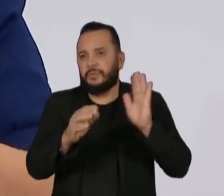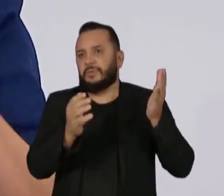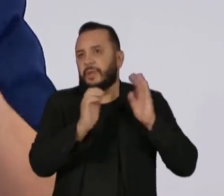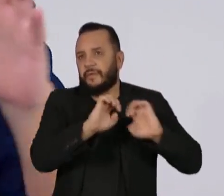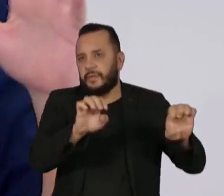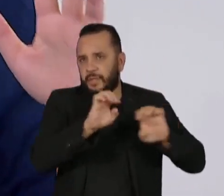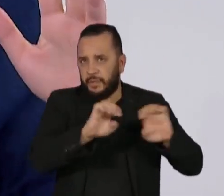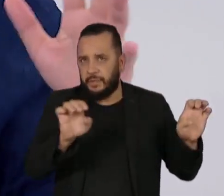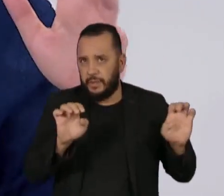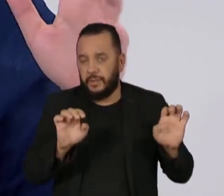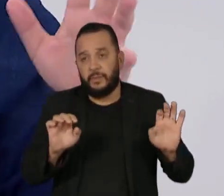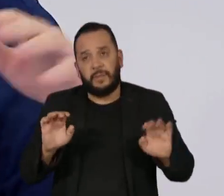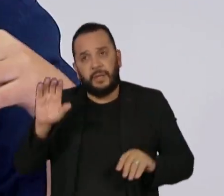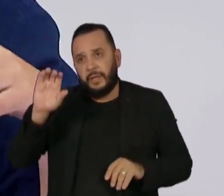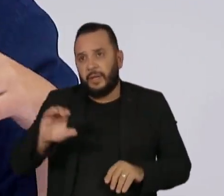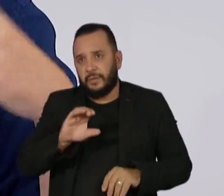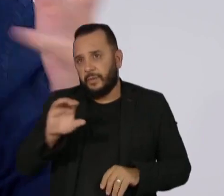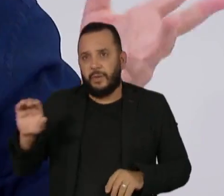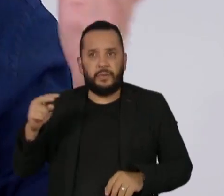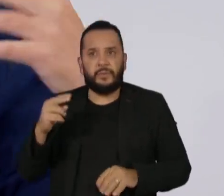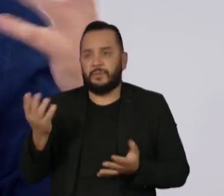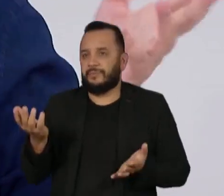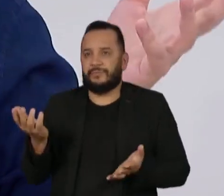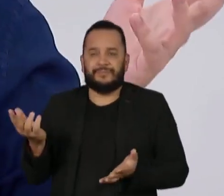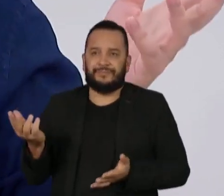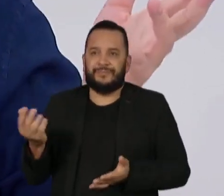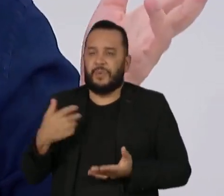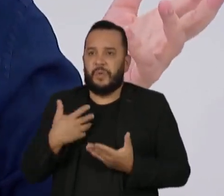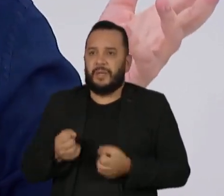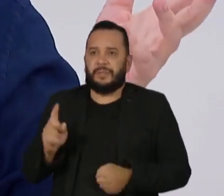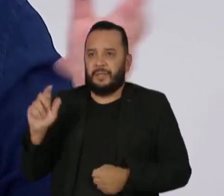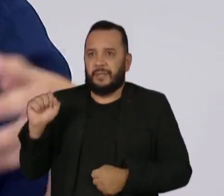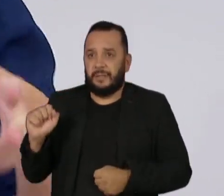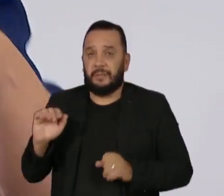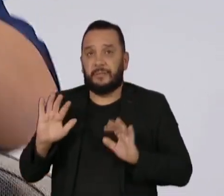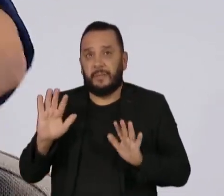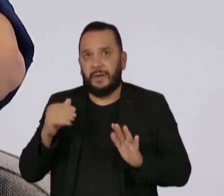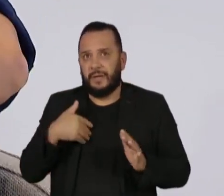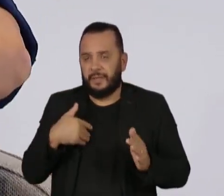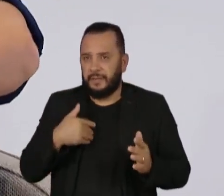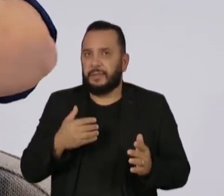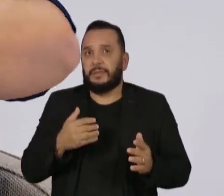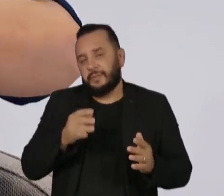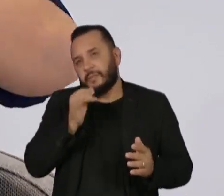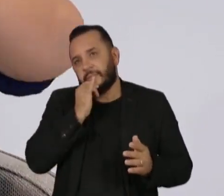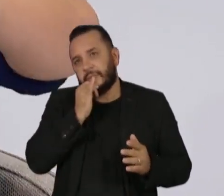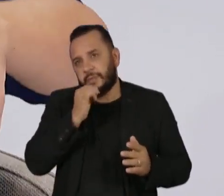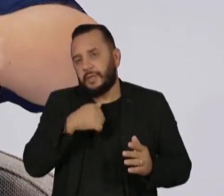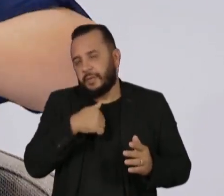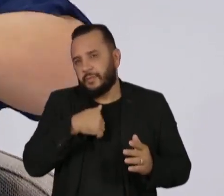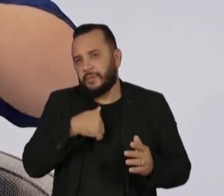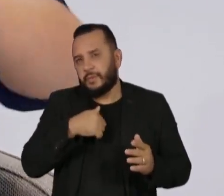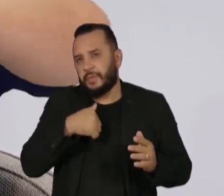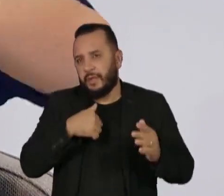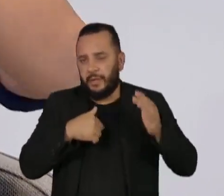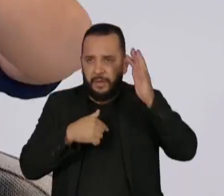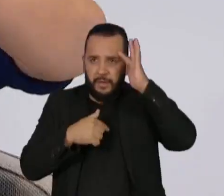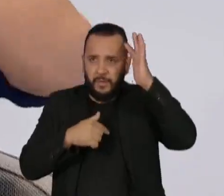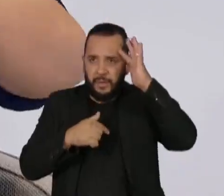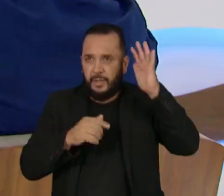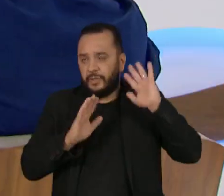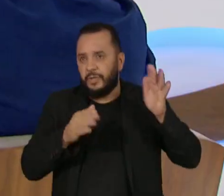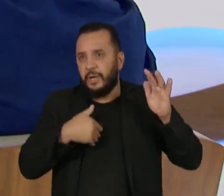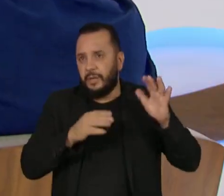e tal. Ele tem o mais absoluto respeito sobre isso. O que a gente discorda na maneira de lidar com a pobreza, né? Enquanto a Teologia da Libertação tentava fomentar a